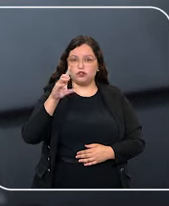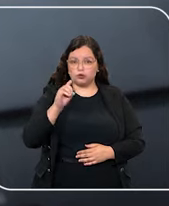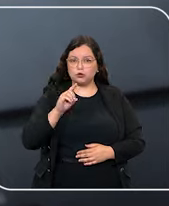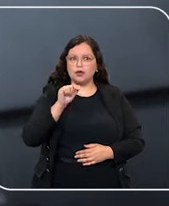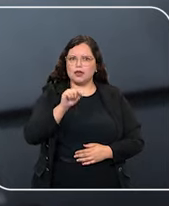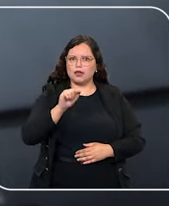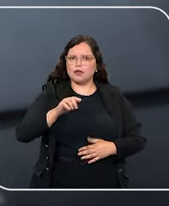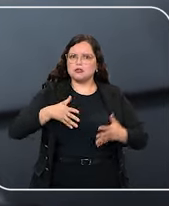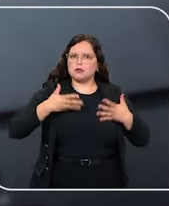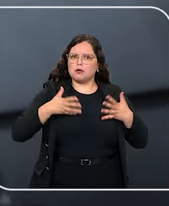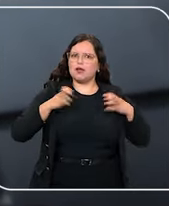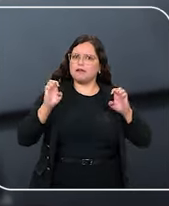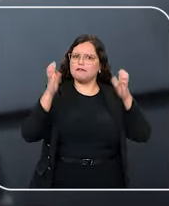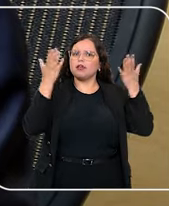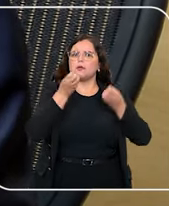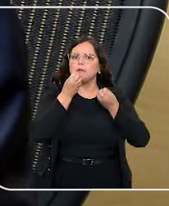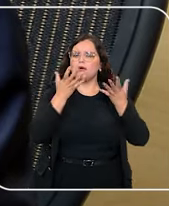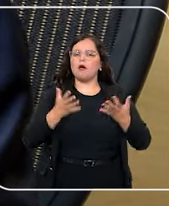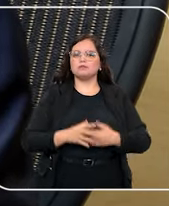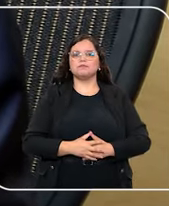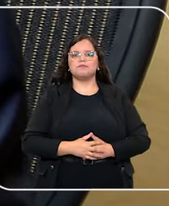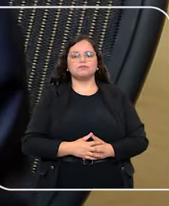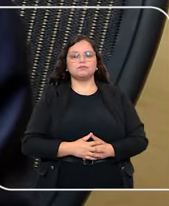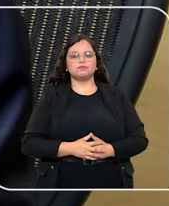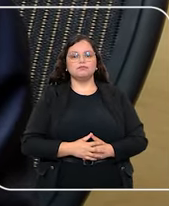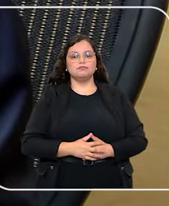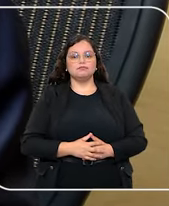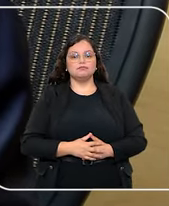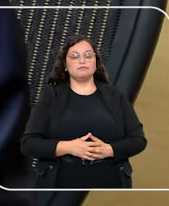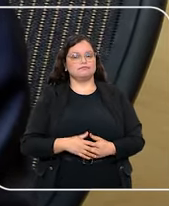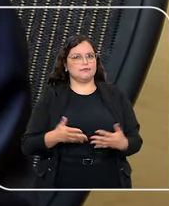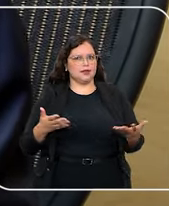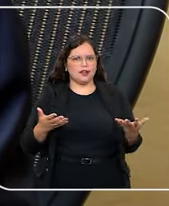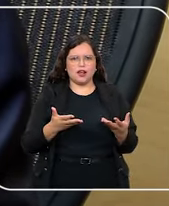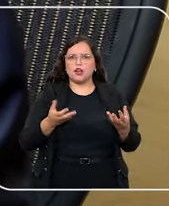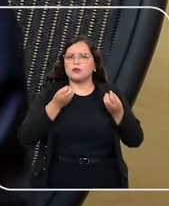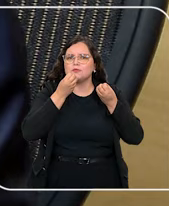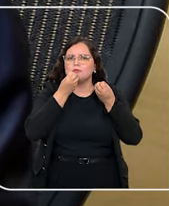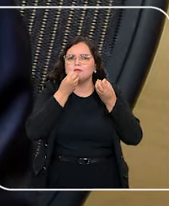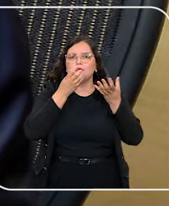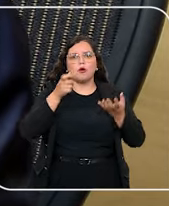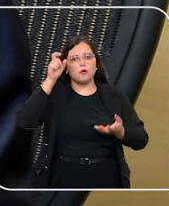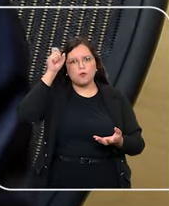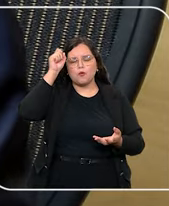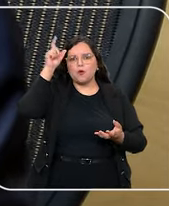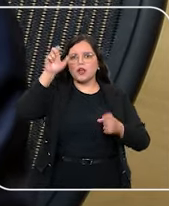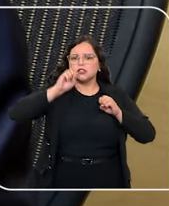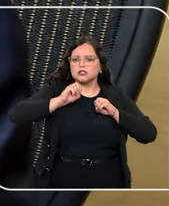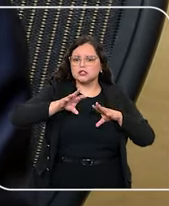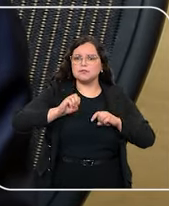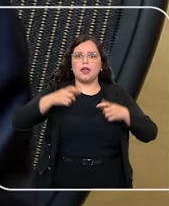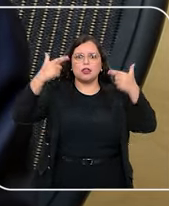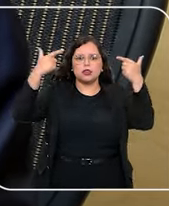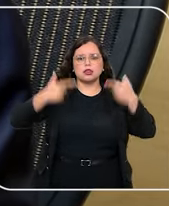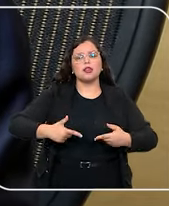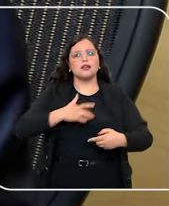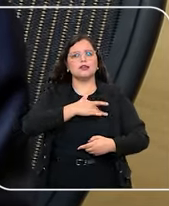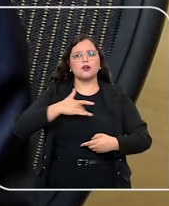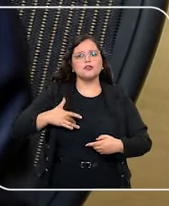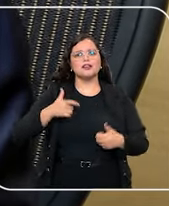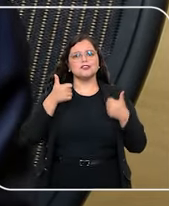exaltou a importância do evento. Enriquece muito o ensino, enriquece muito essa competição sadia,